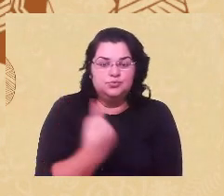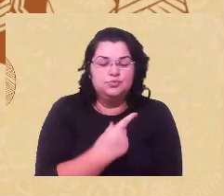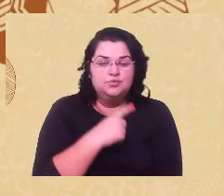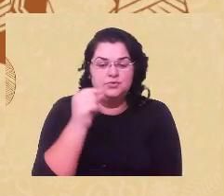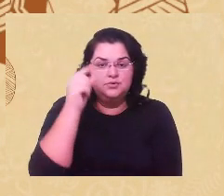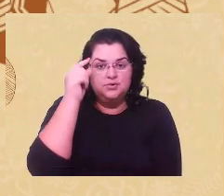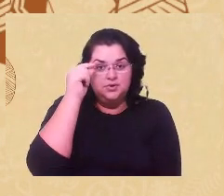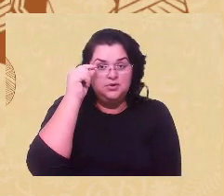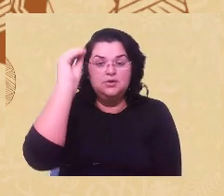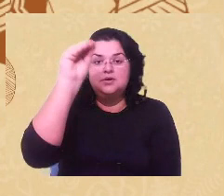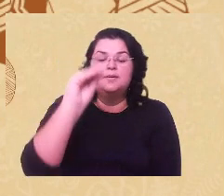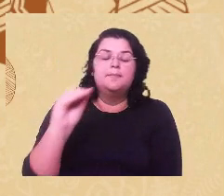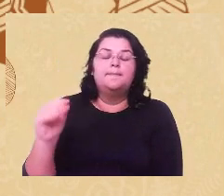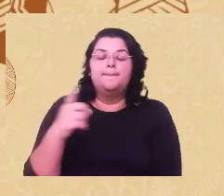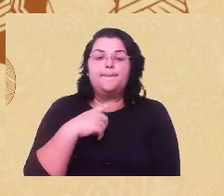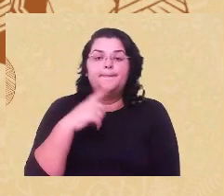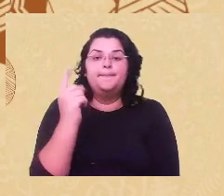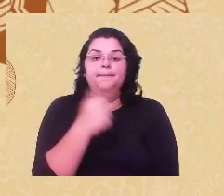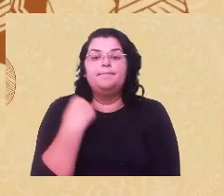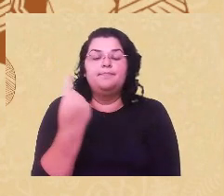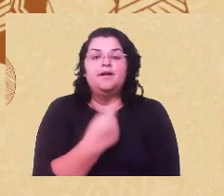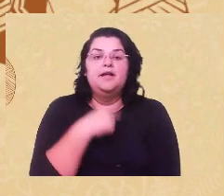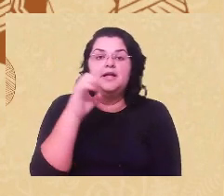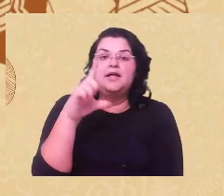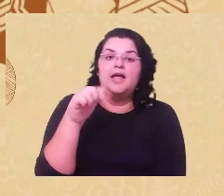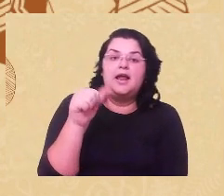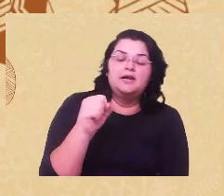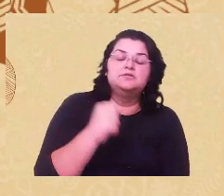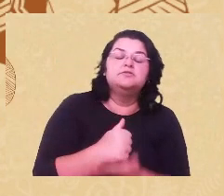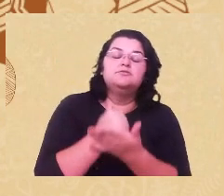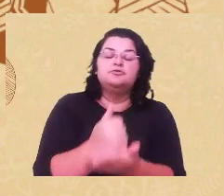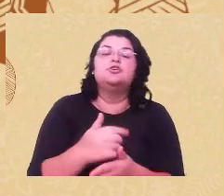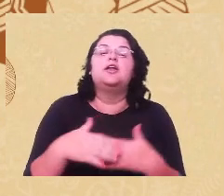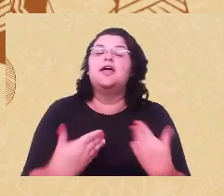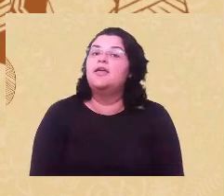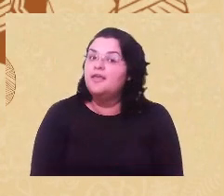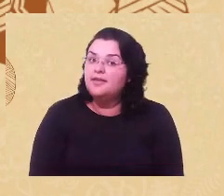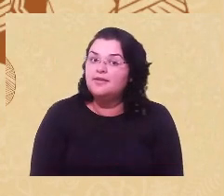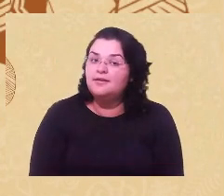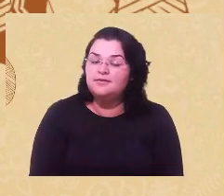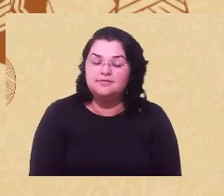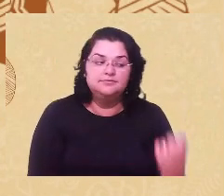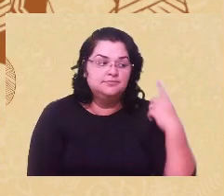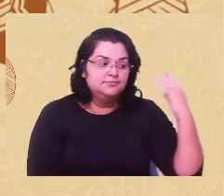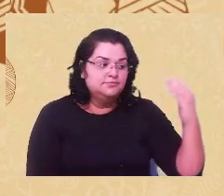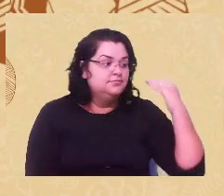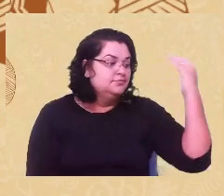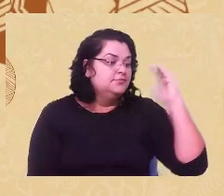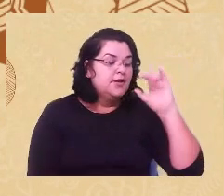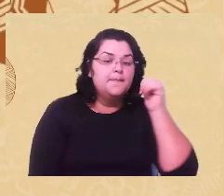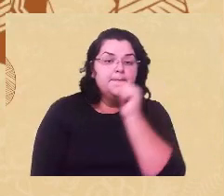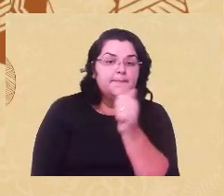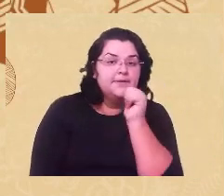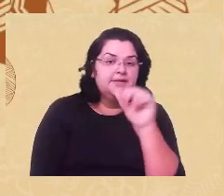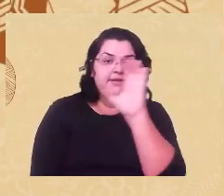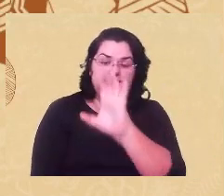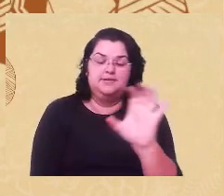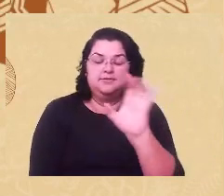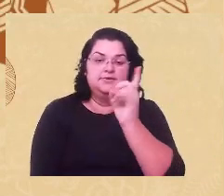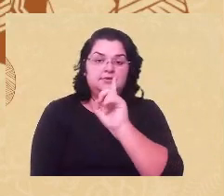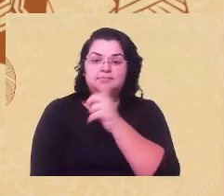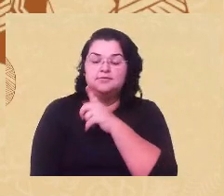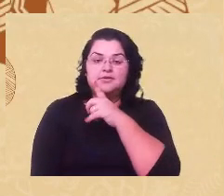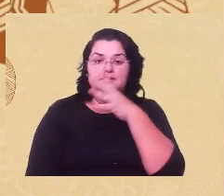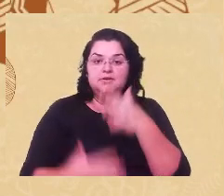lugar de nós e elas, né, quem busca e quem oferece o serviço. Nossa categoria é majoritariamente feminina, mas isso não nos impede de